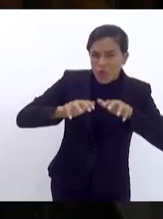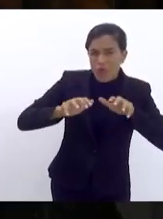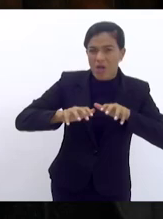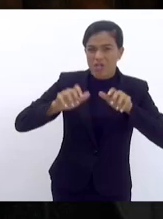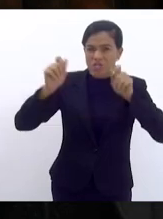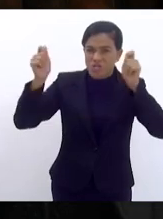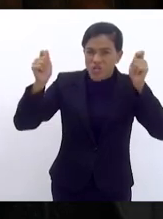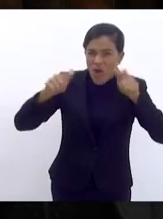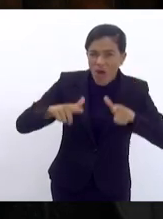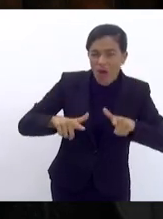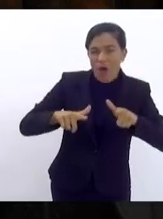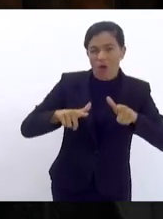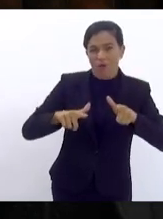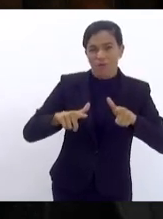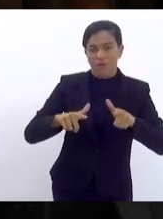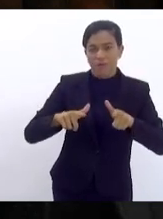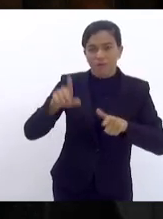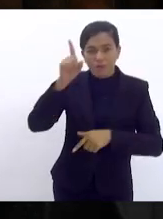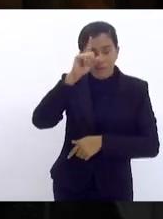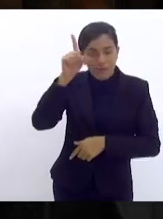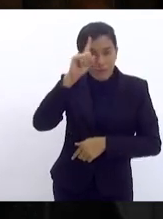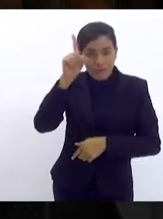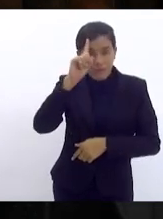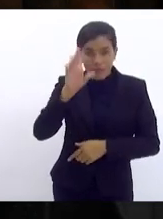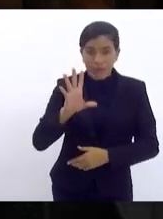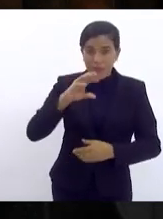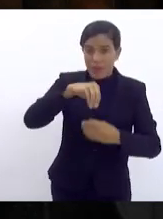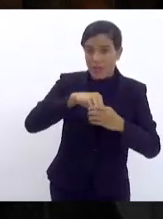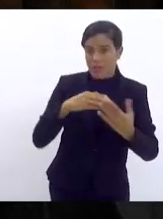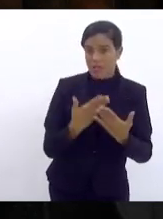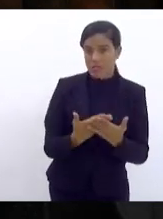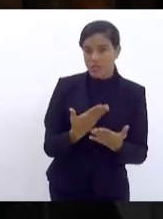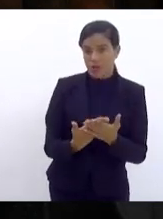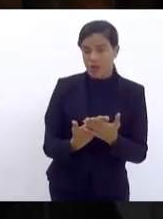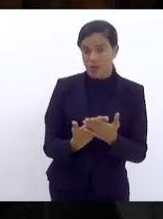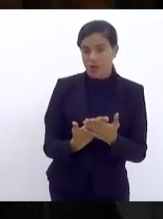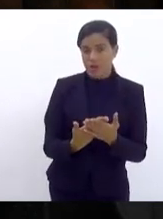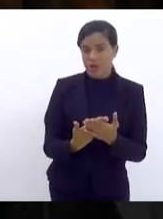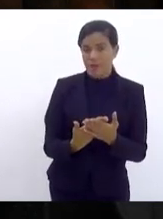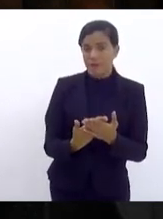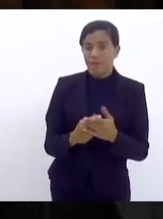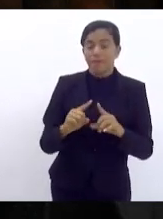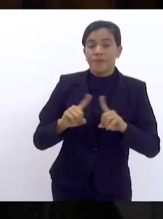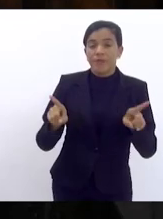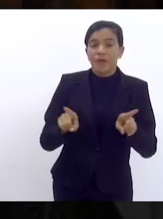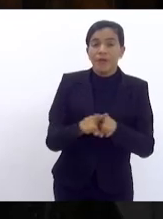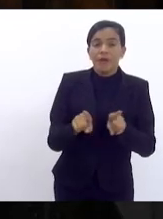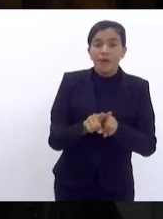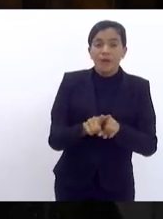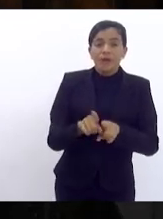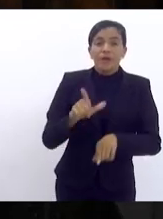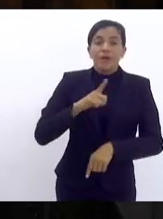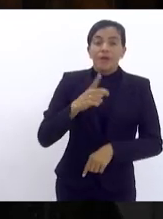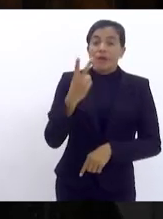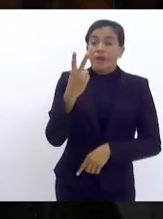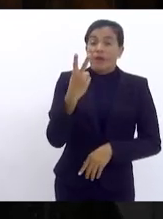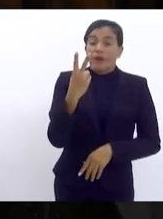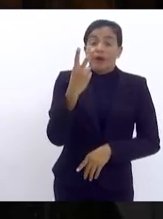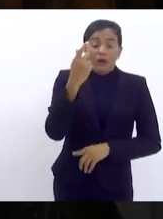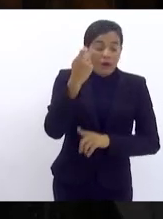nas nossas escolas, porém, há dois meses